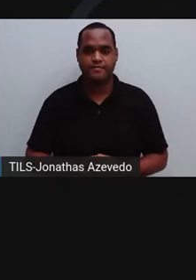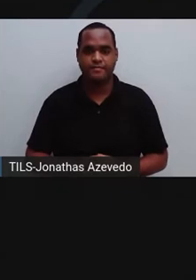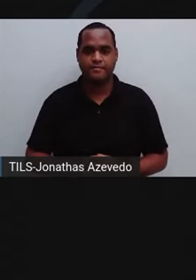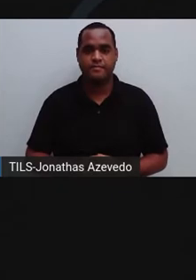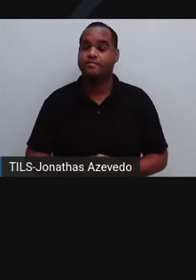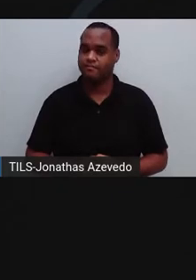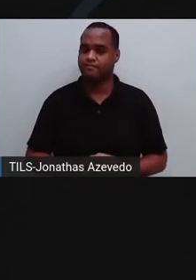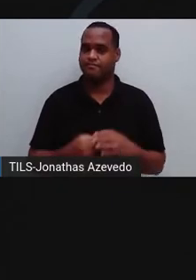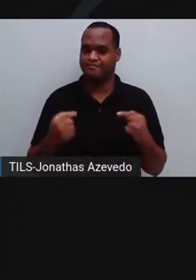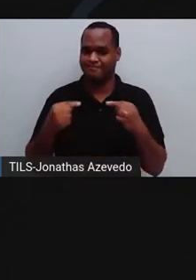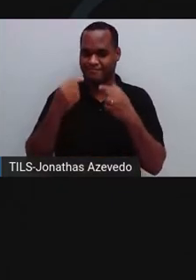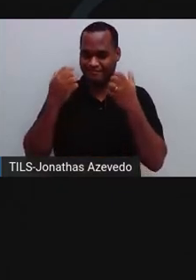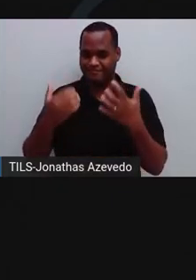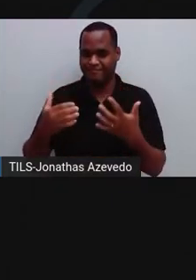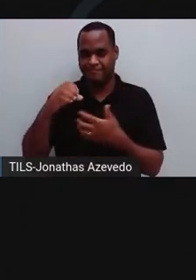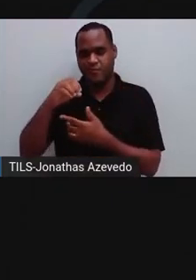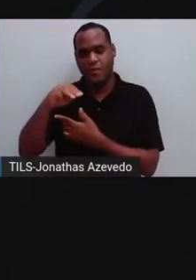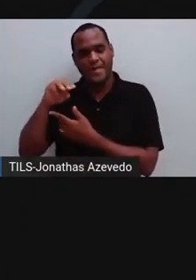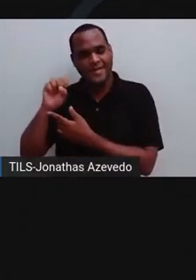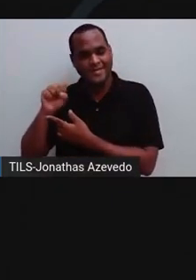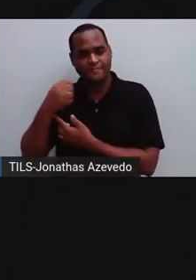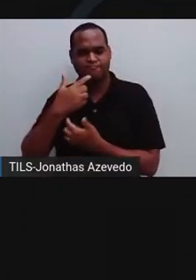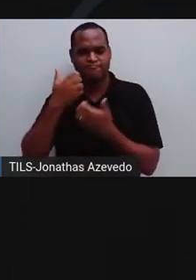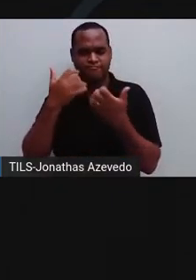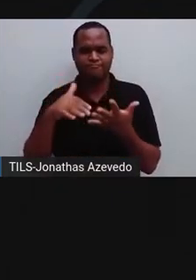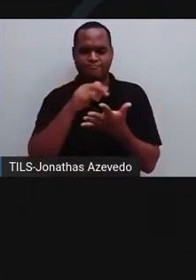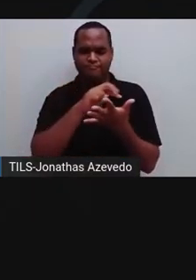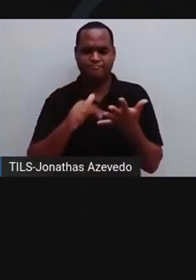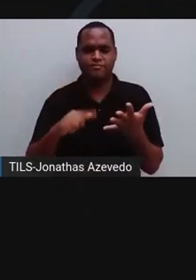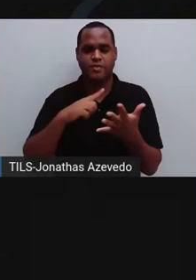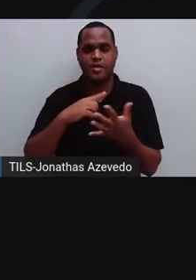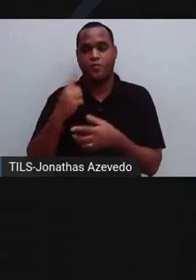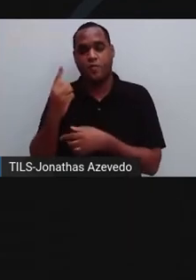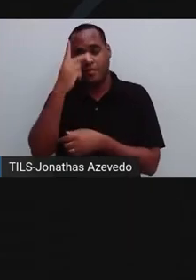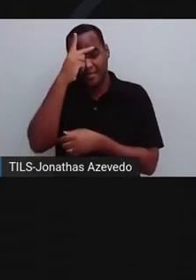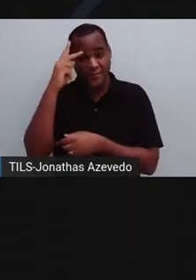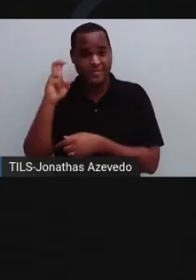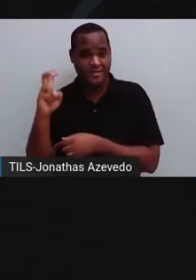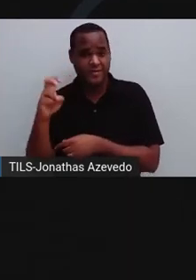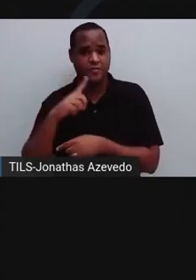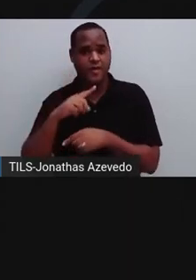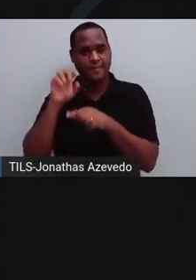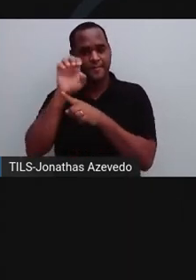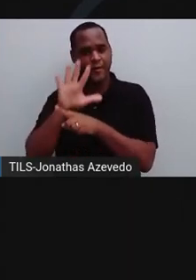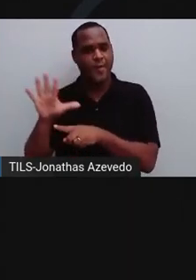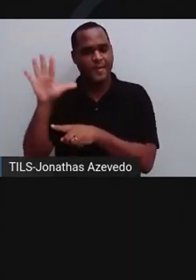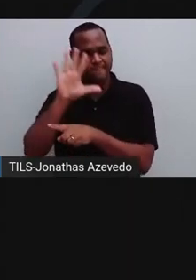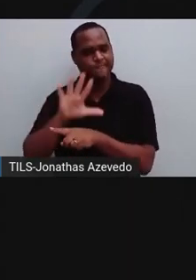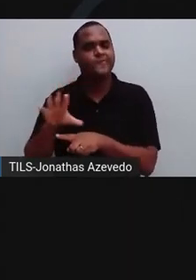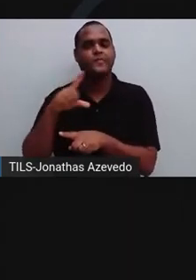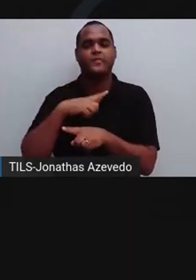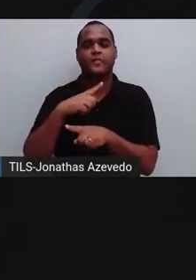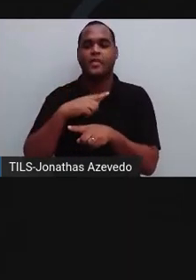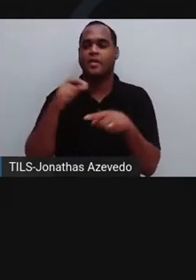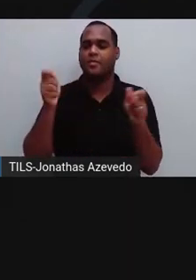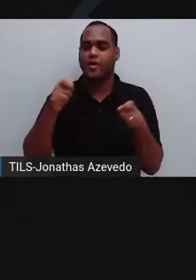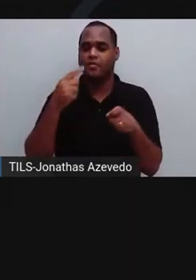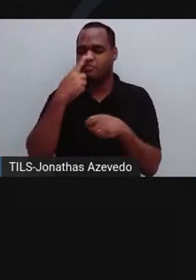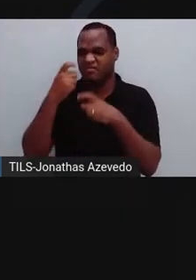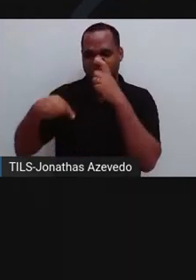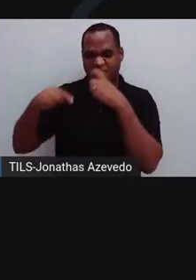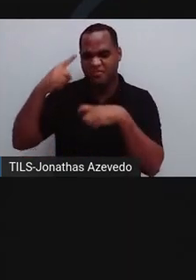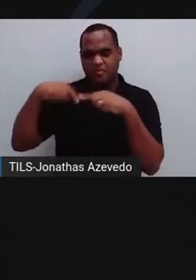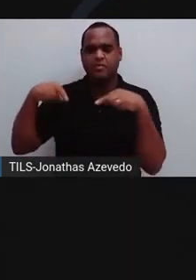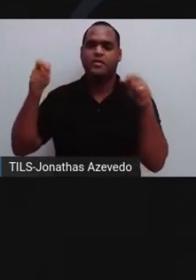Segundo dados da Organização Mundial da Saúde, uma em cada cinco pessoas na Europa é regularmente exposta a ruídos capazes de